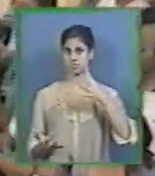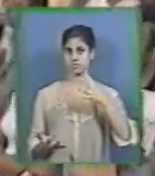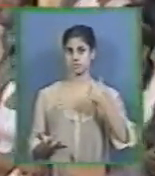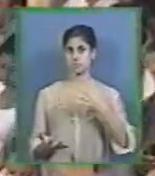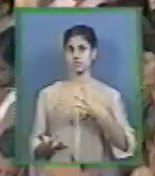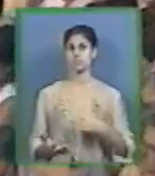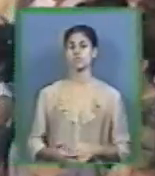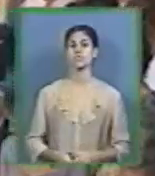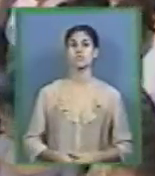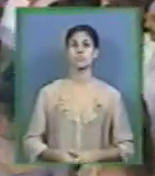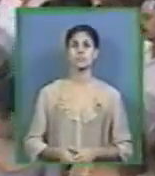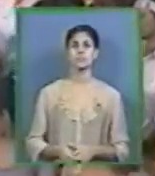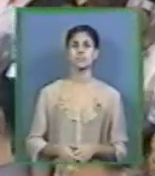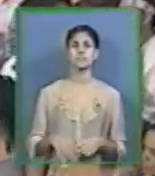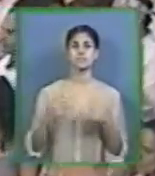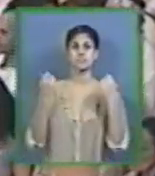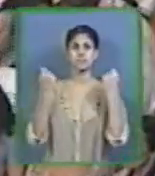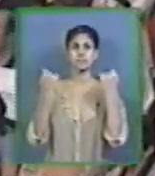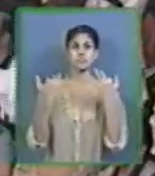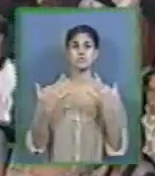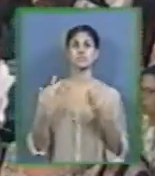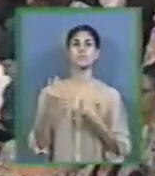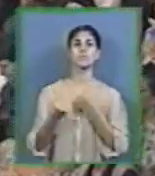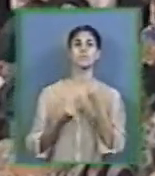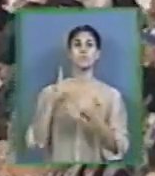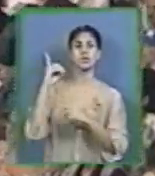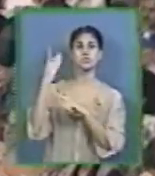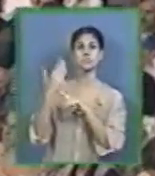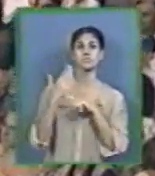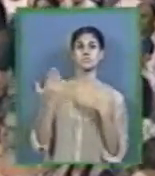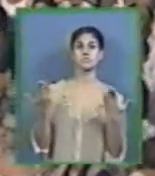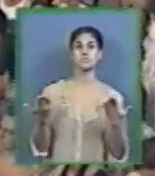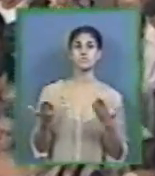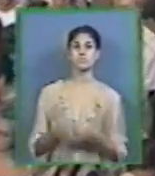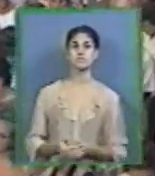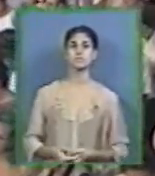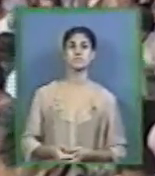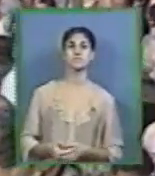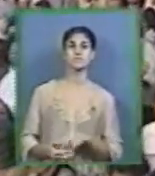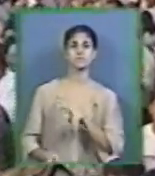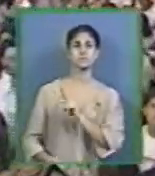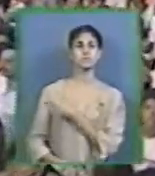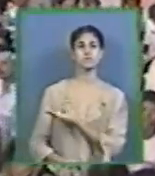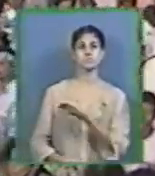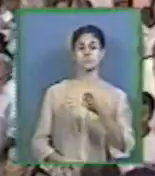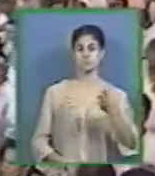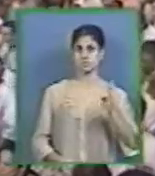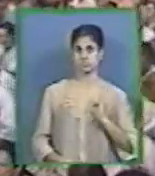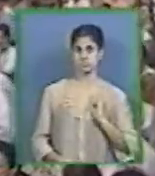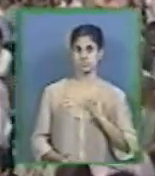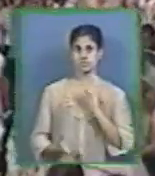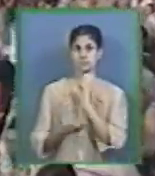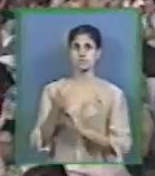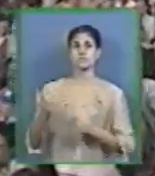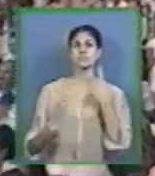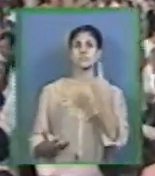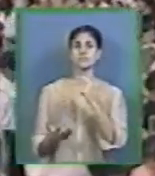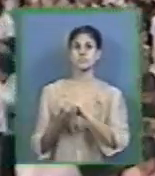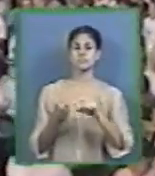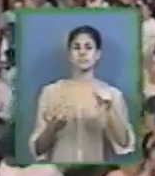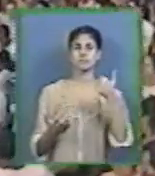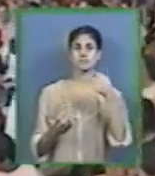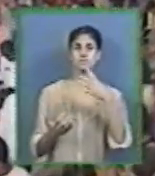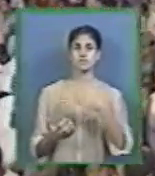Veja aqui o que o nosso Deus nos ensina Hebreus Hebreus 1.14